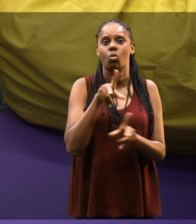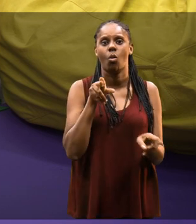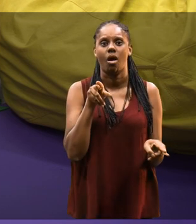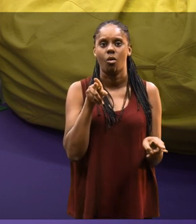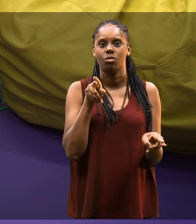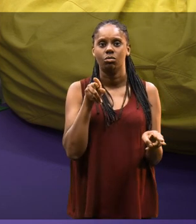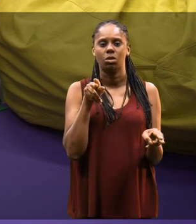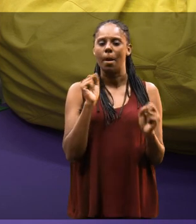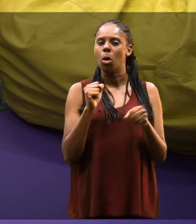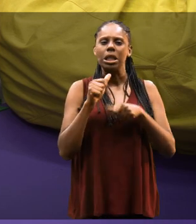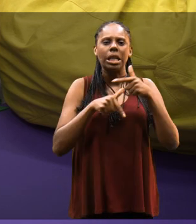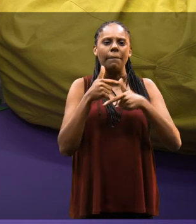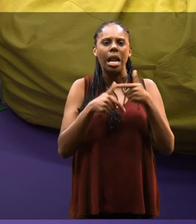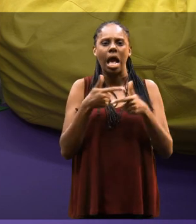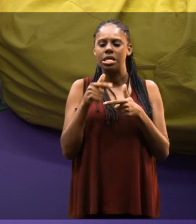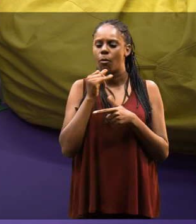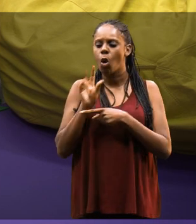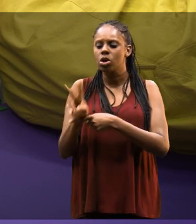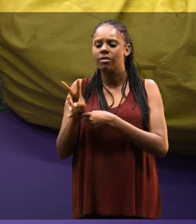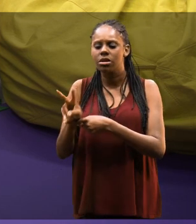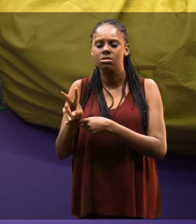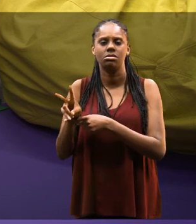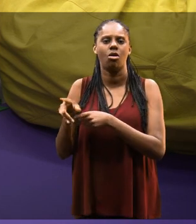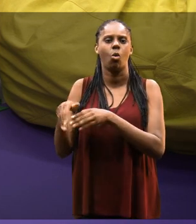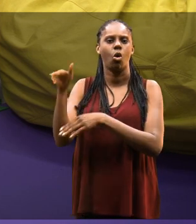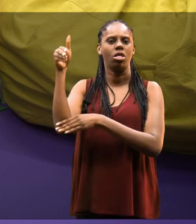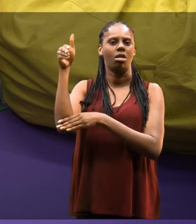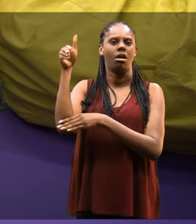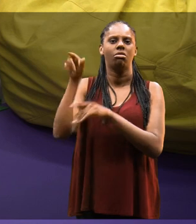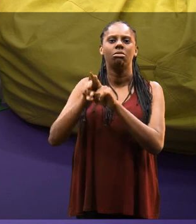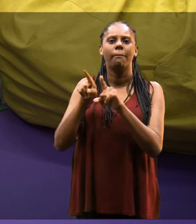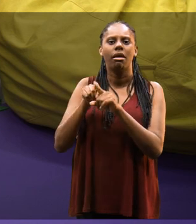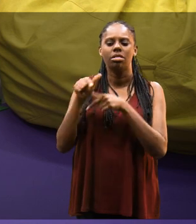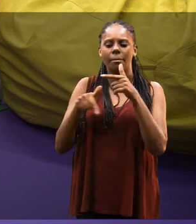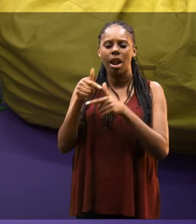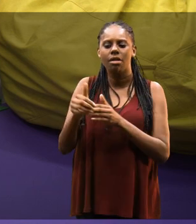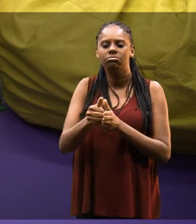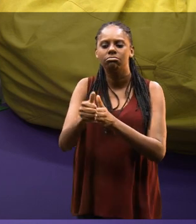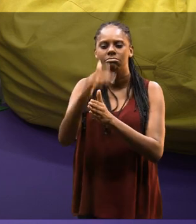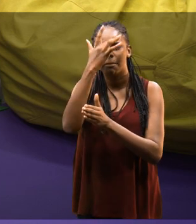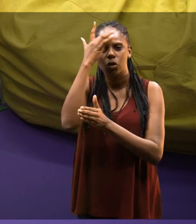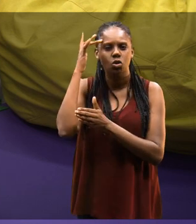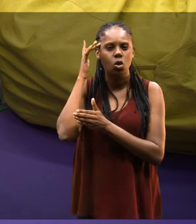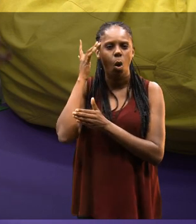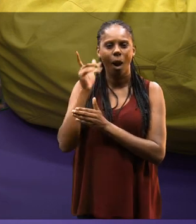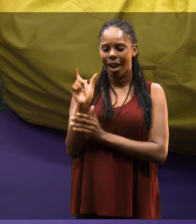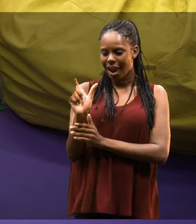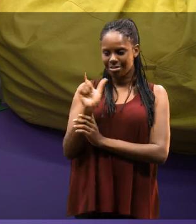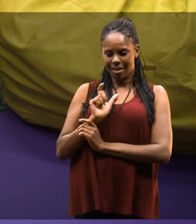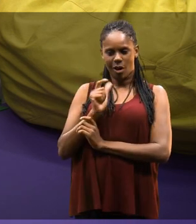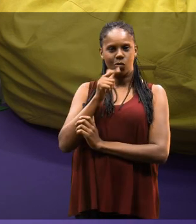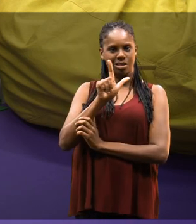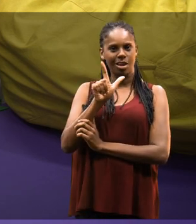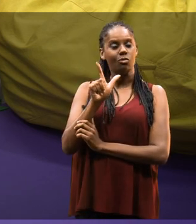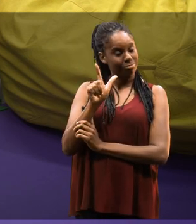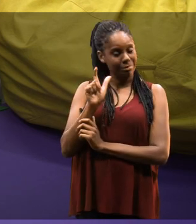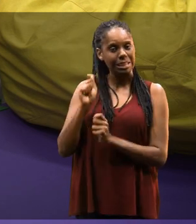pode fazer isso também. Você pode trabalhar em áreas de conservação, em hotéis, pode trabalhar guiando pessoas, depois você adquirir a